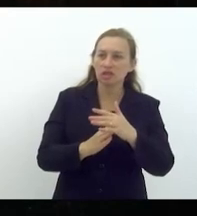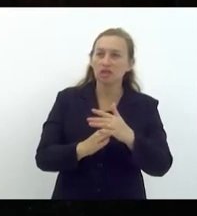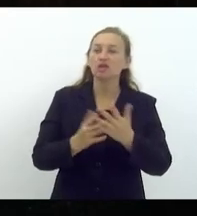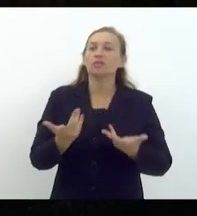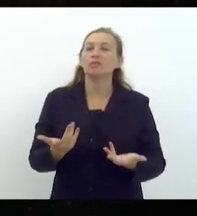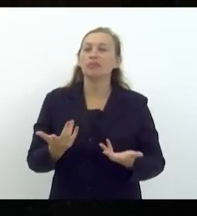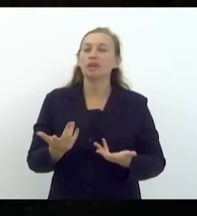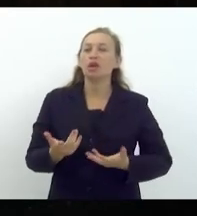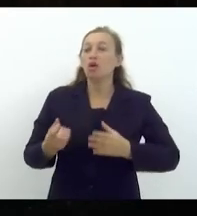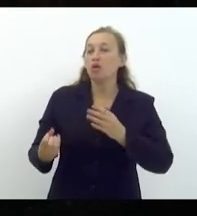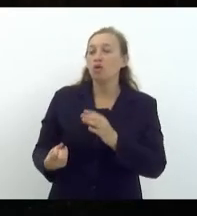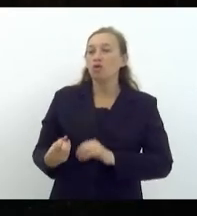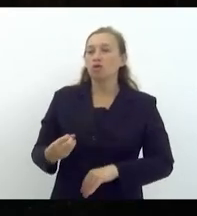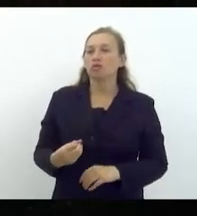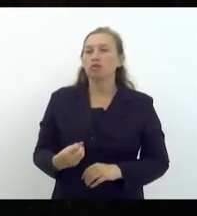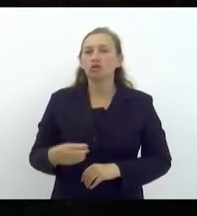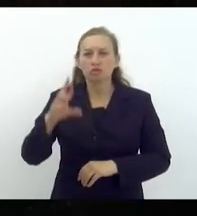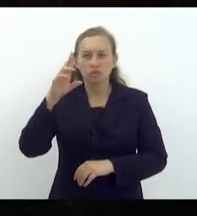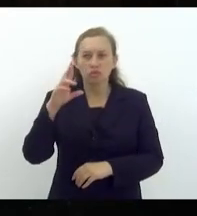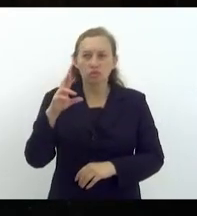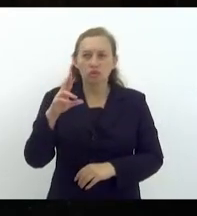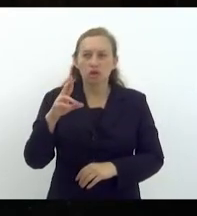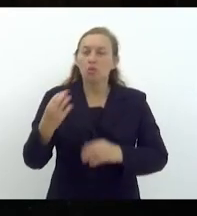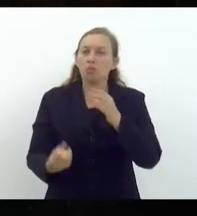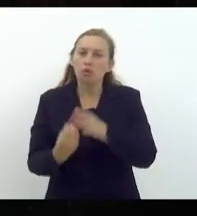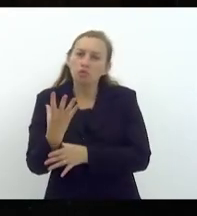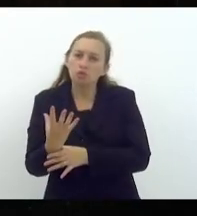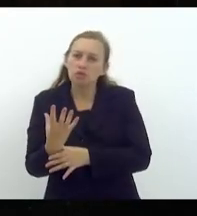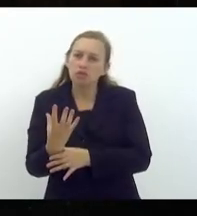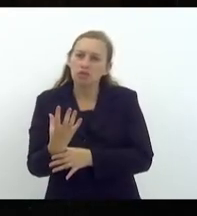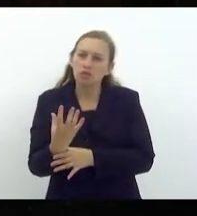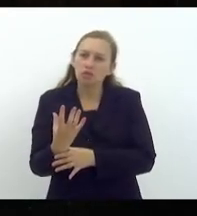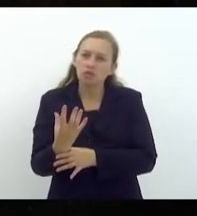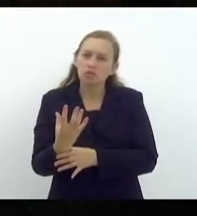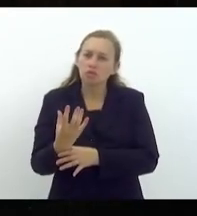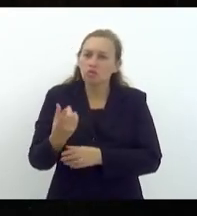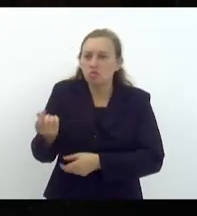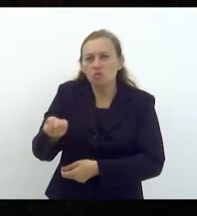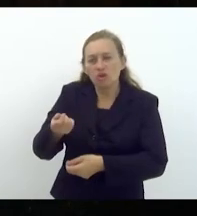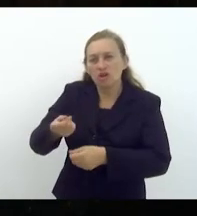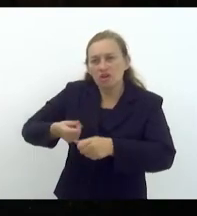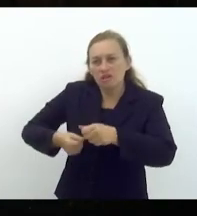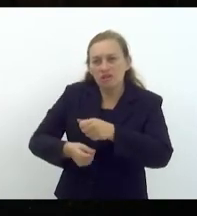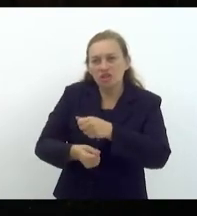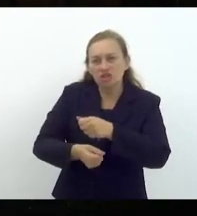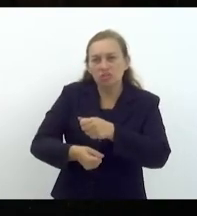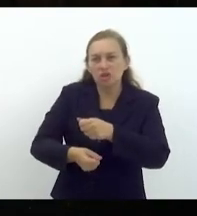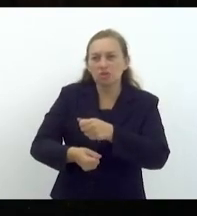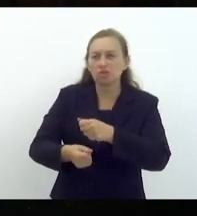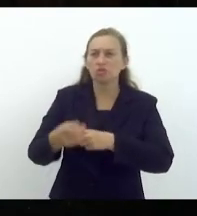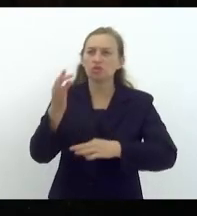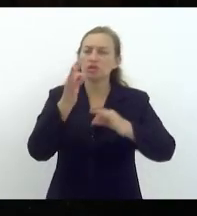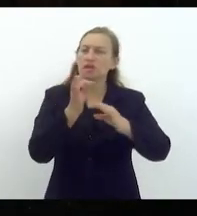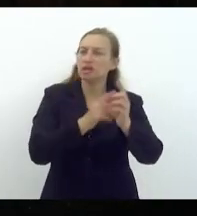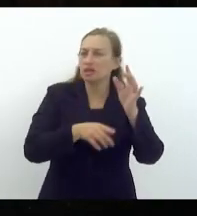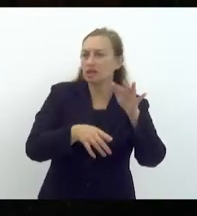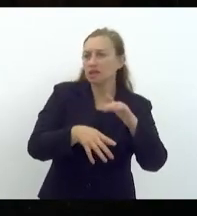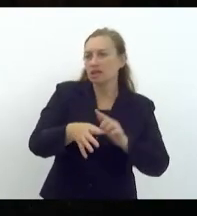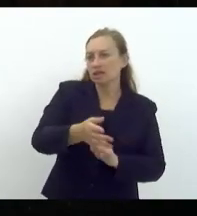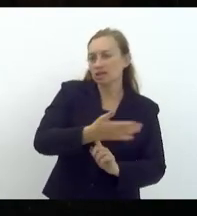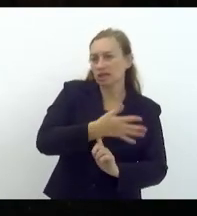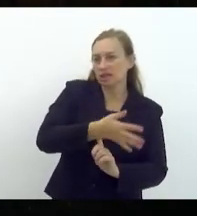animais, e que possuem produção com alto investimento em tecnologia e genética animal.